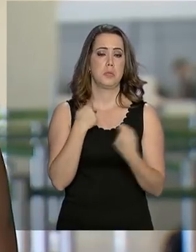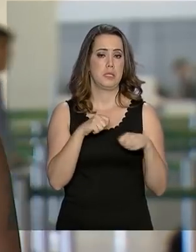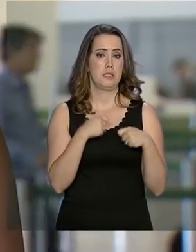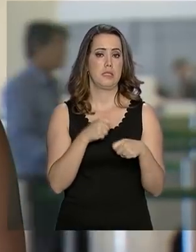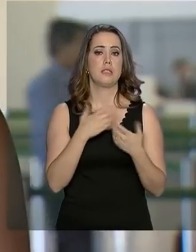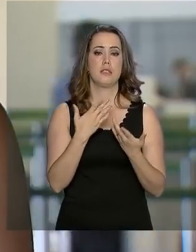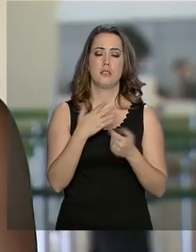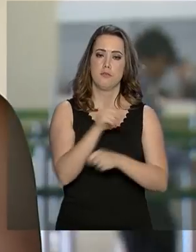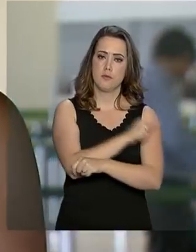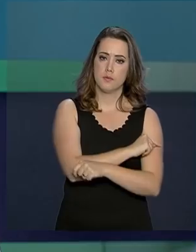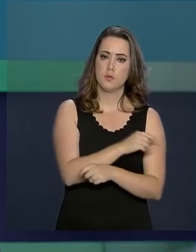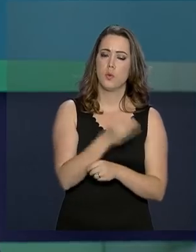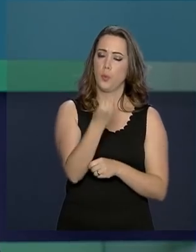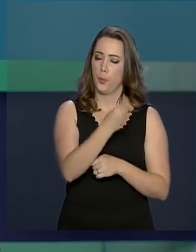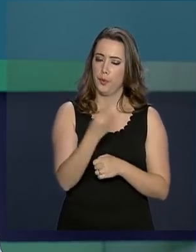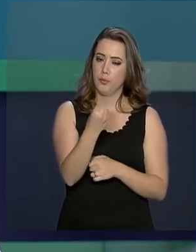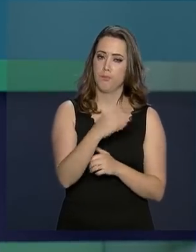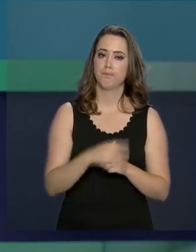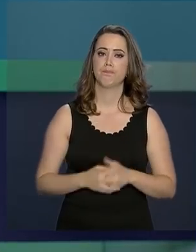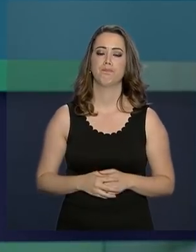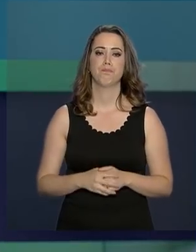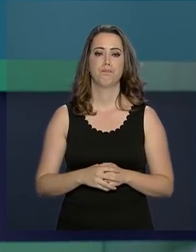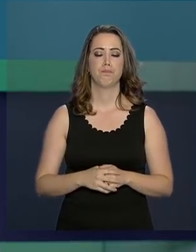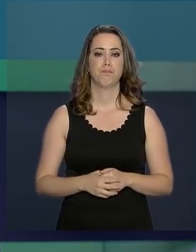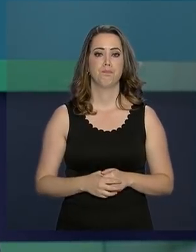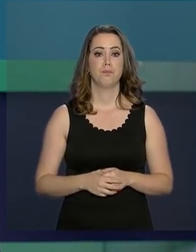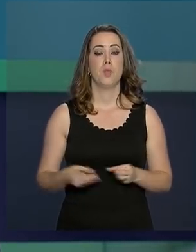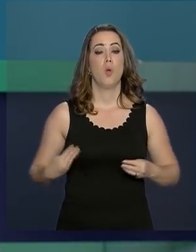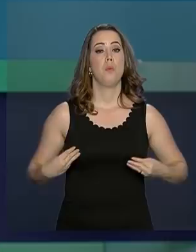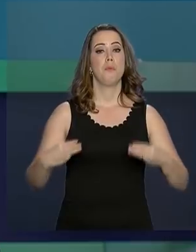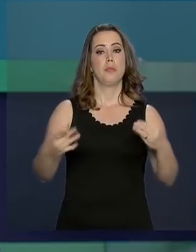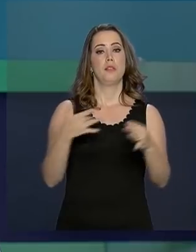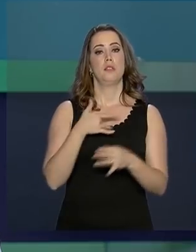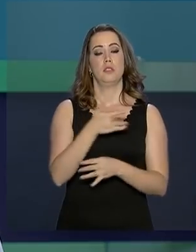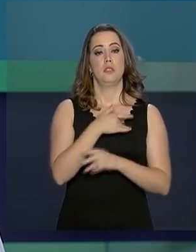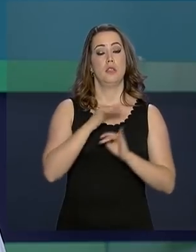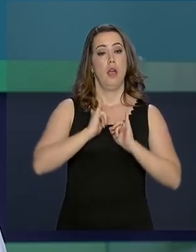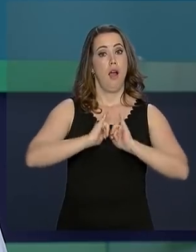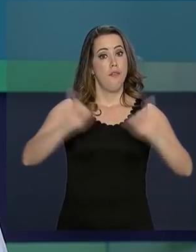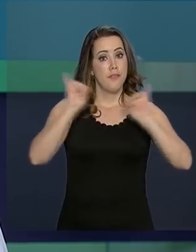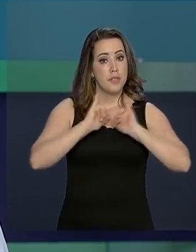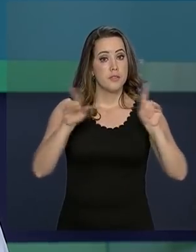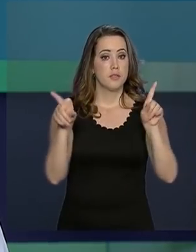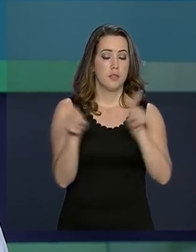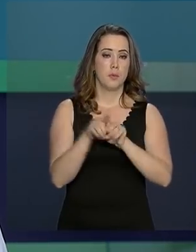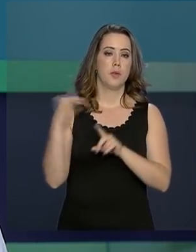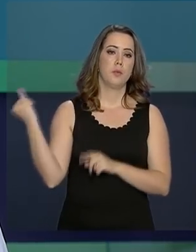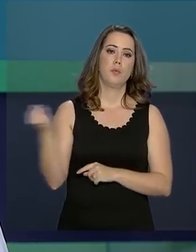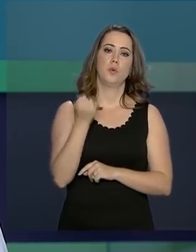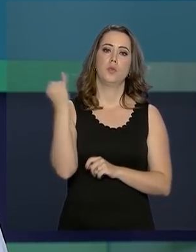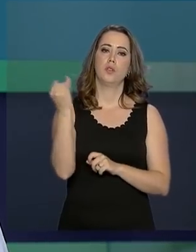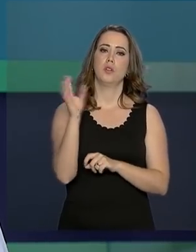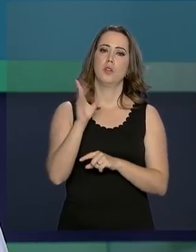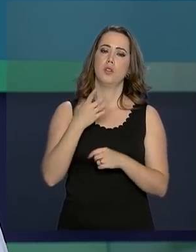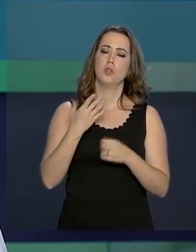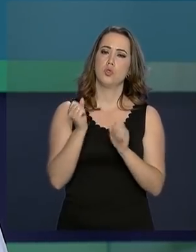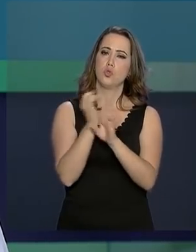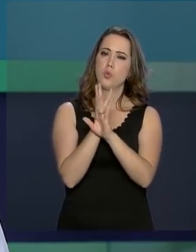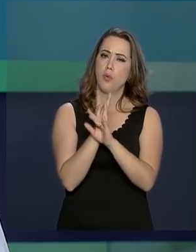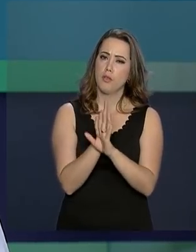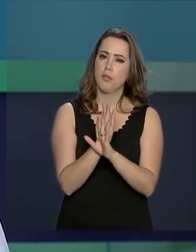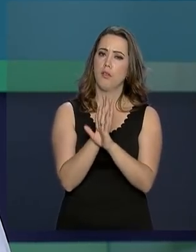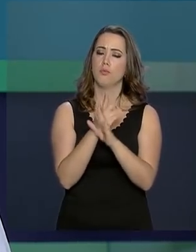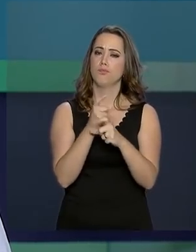me cuidar, né. E o Ministério da Saúde também faz um alerta sobre a importância de municípios ampliarem a